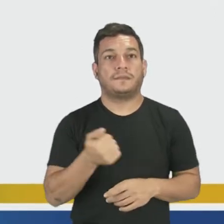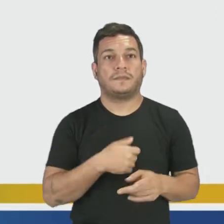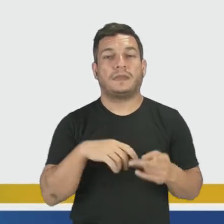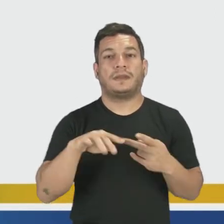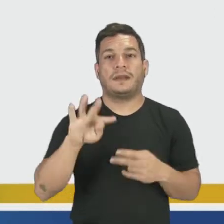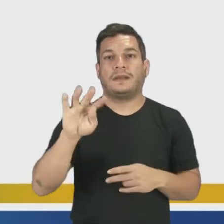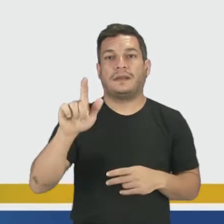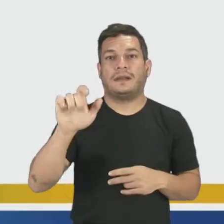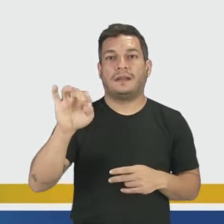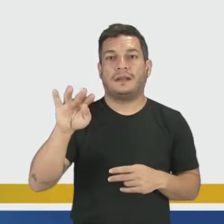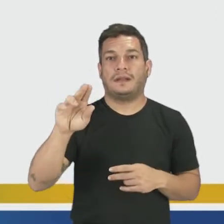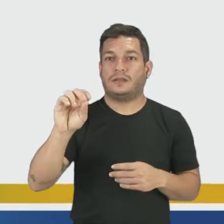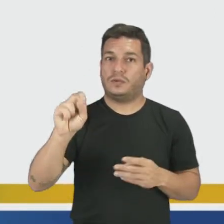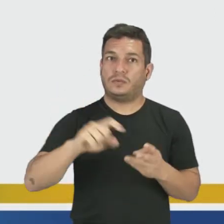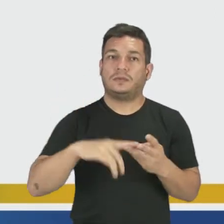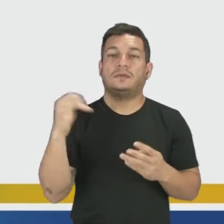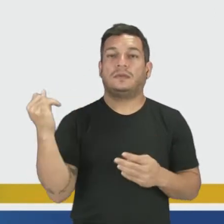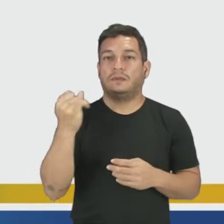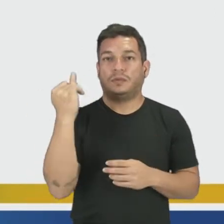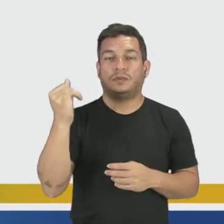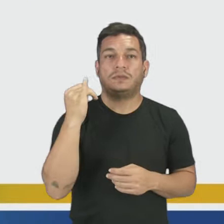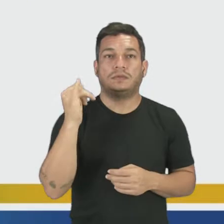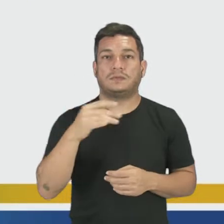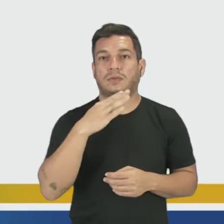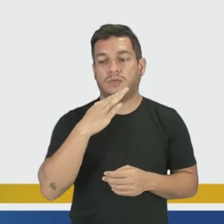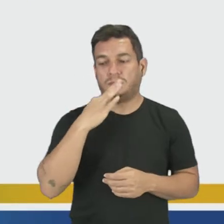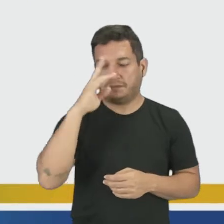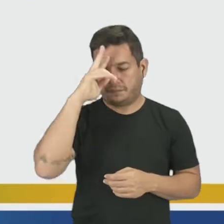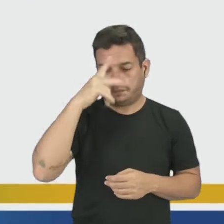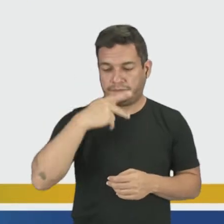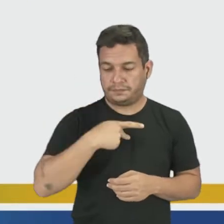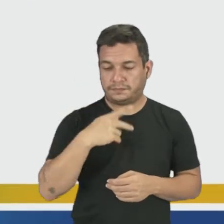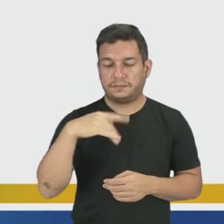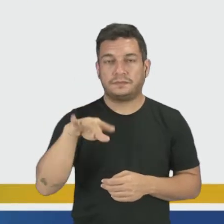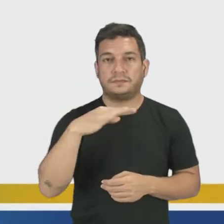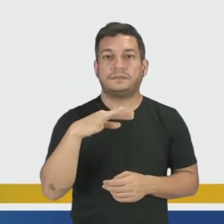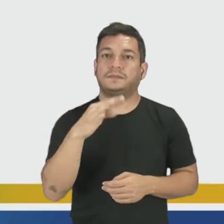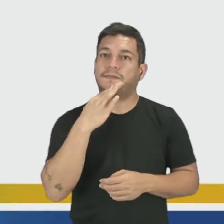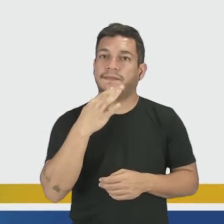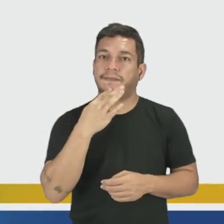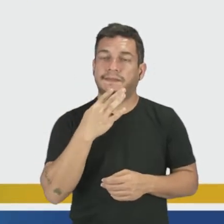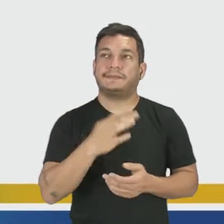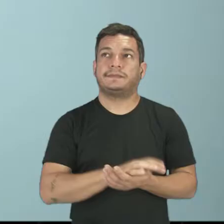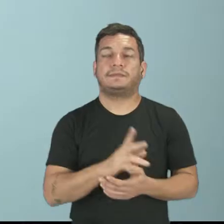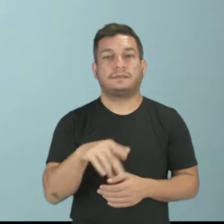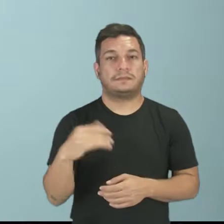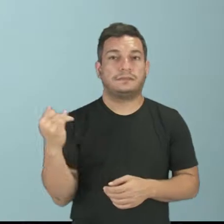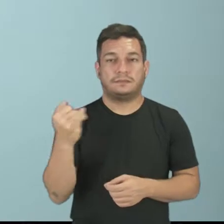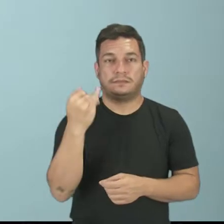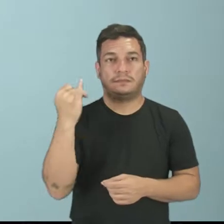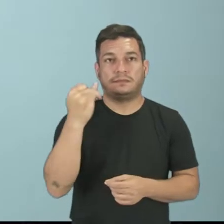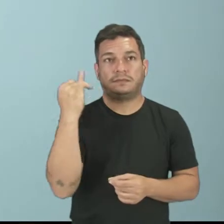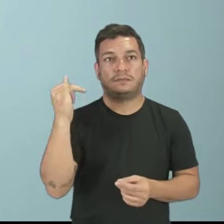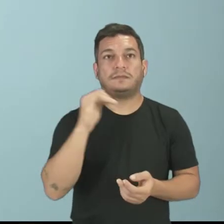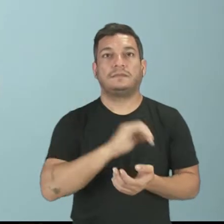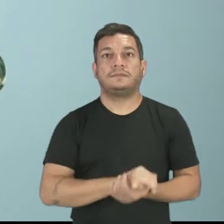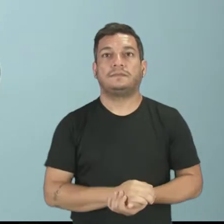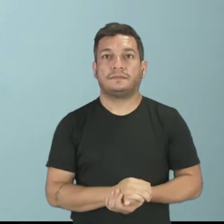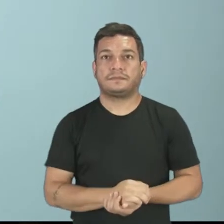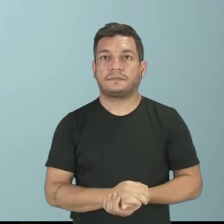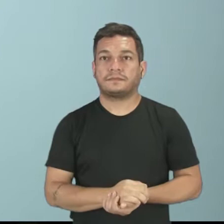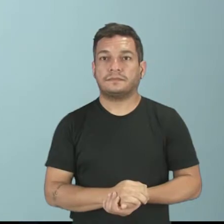falamos também da importância que o autoconhecimento, você auto se conhecer é necessário. Então,